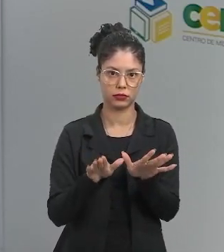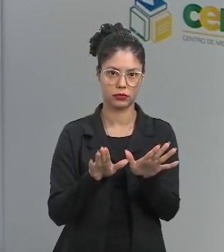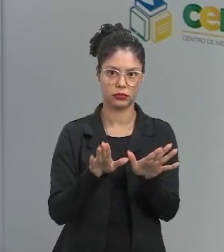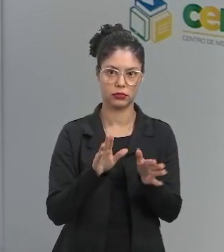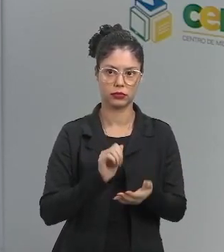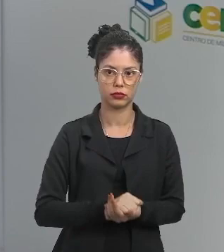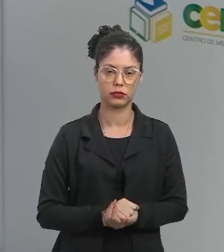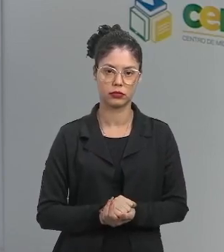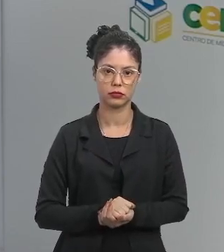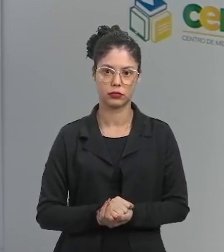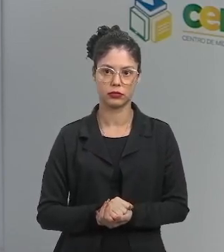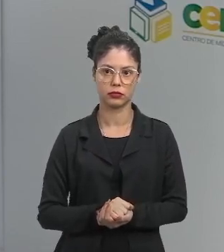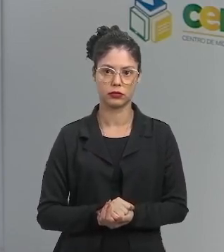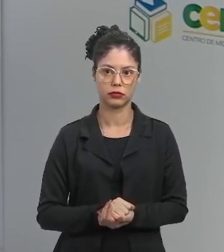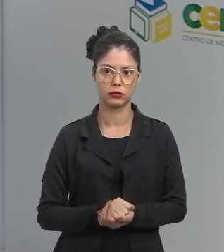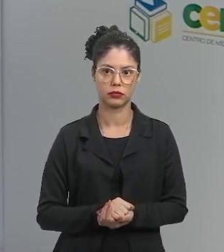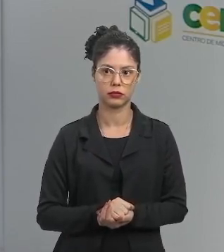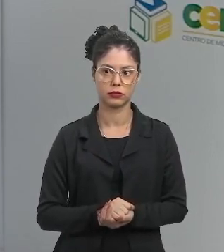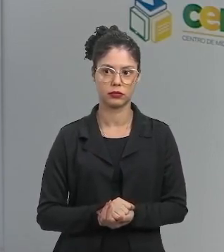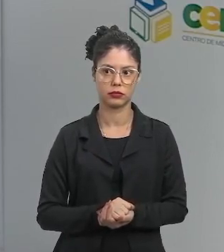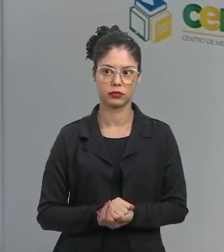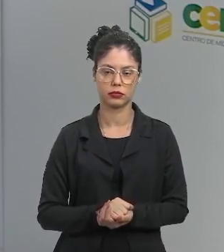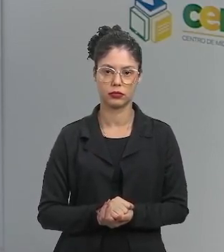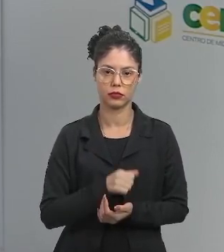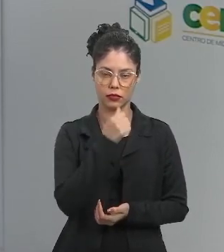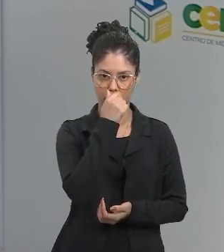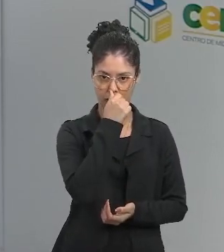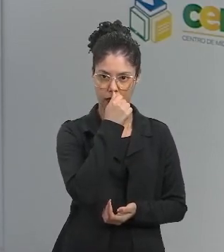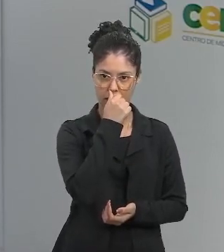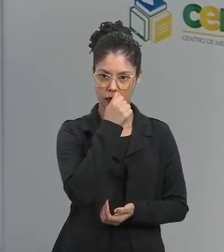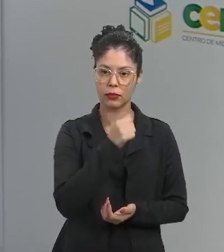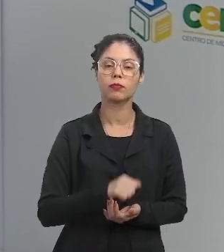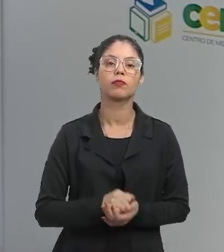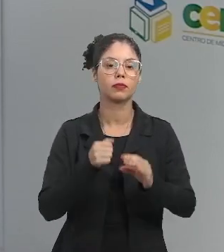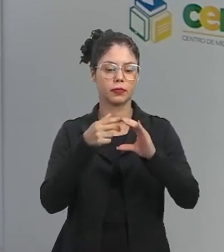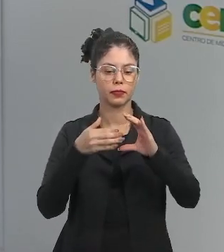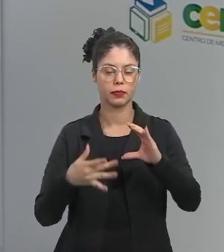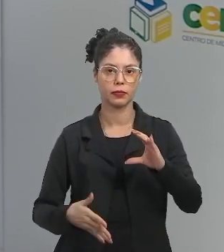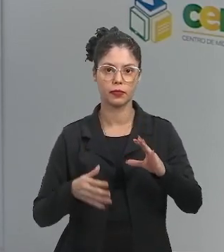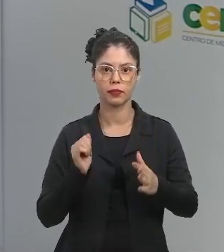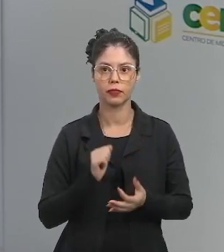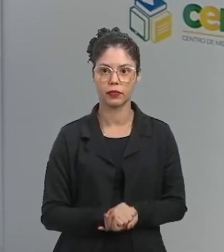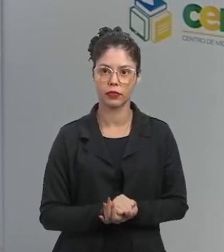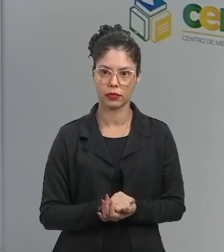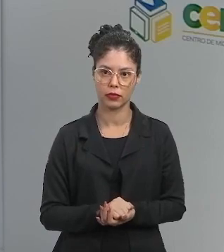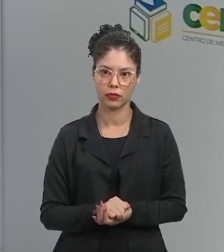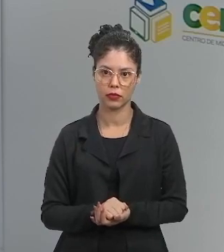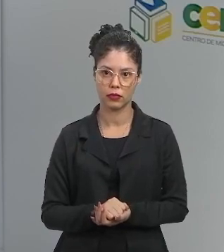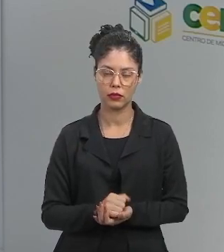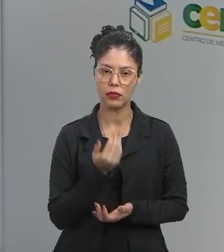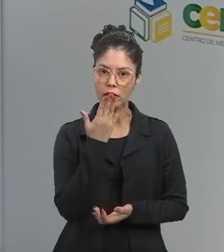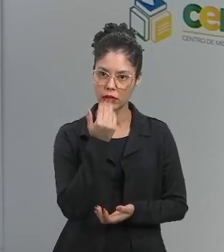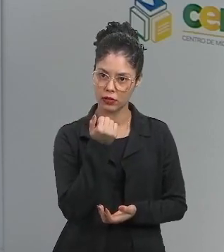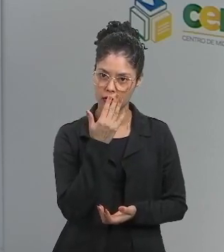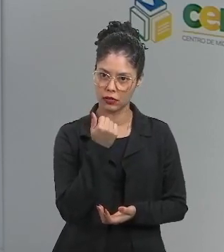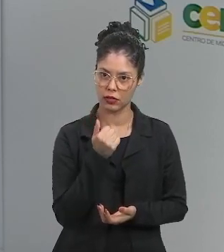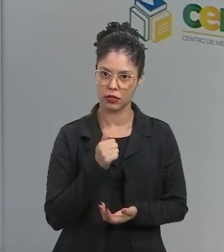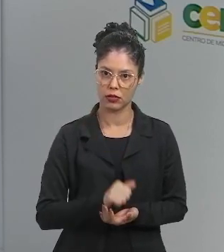cavalo do cão. E essa espécie, ela come